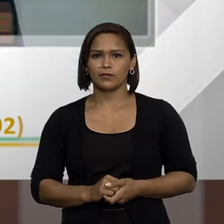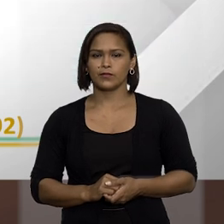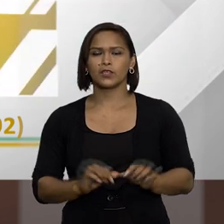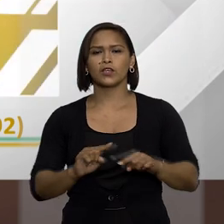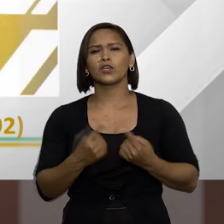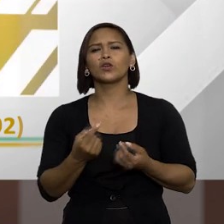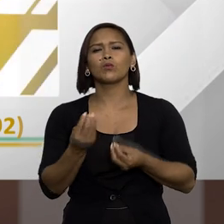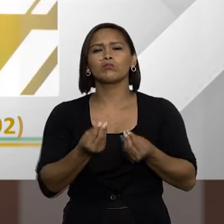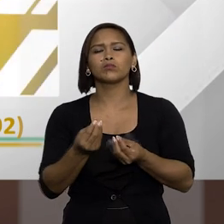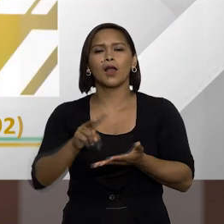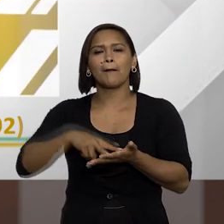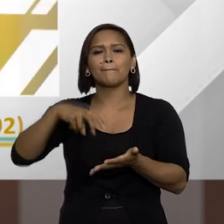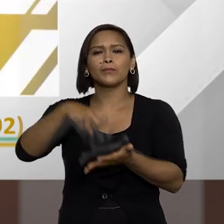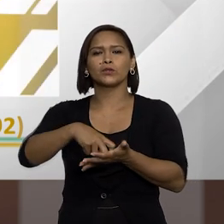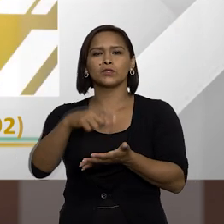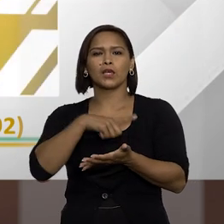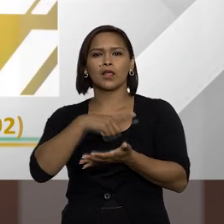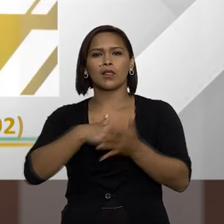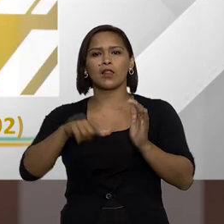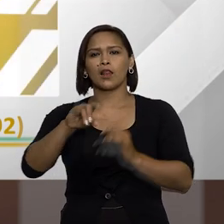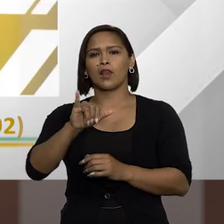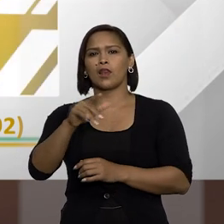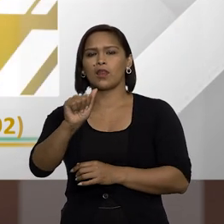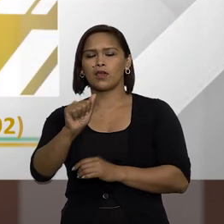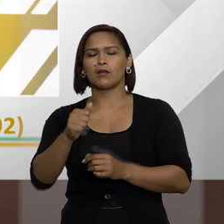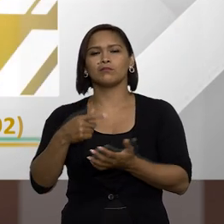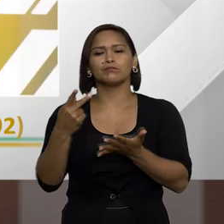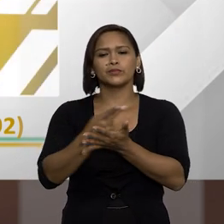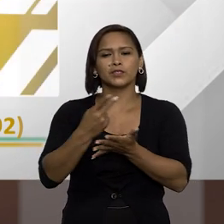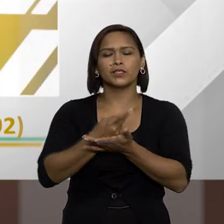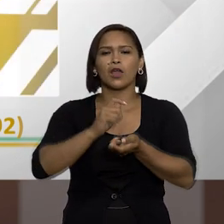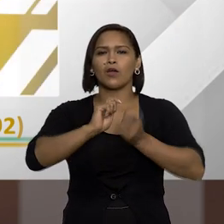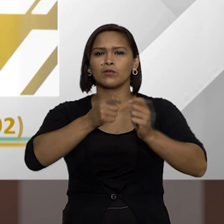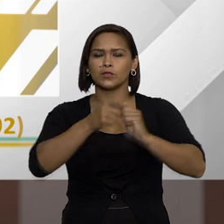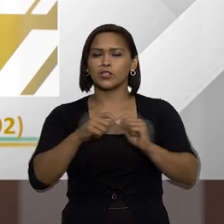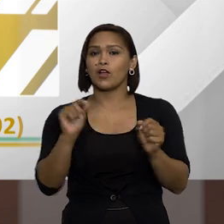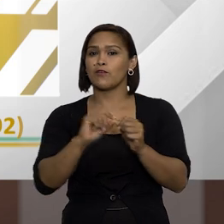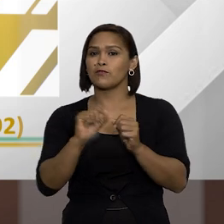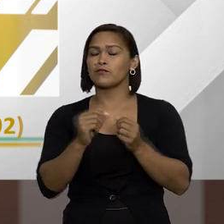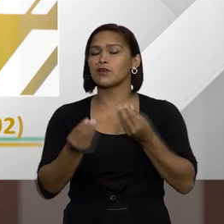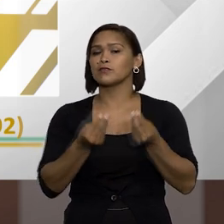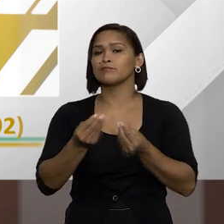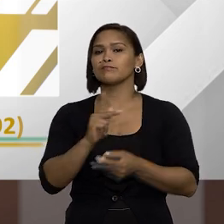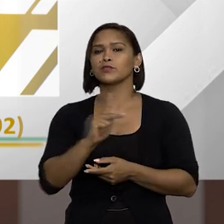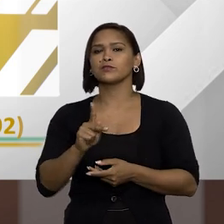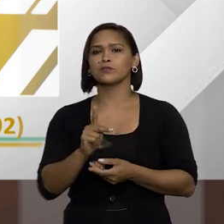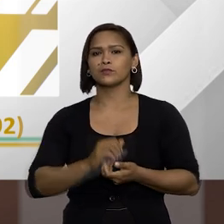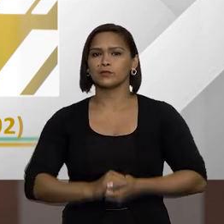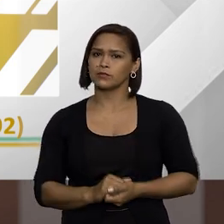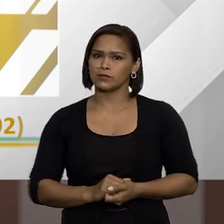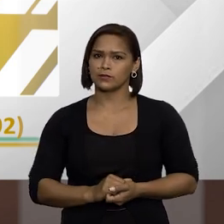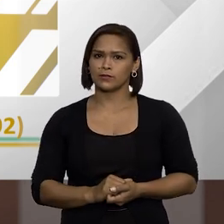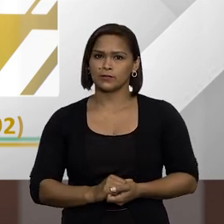E quais as punições previstas na LIA para quem comete improbidade administrativa, professor Thalios?